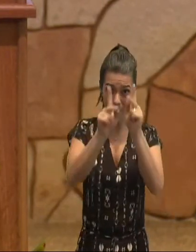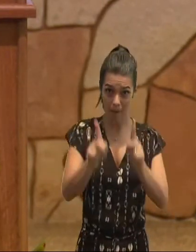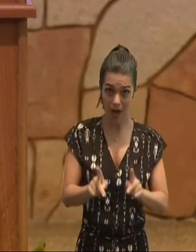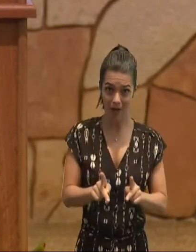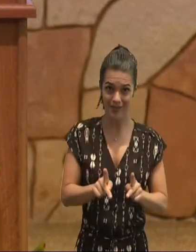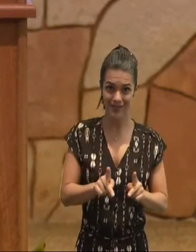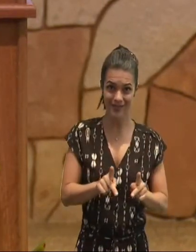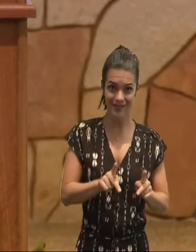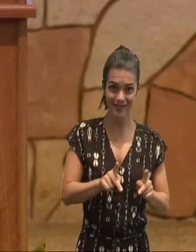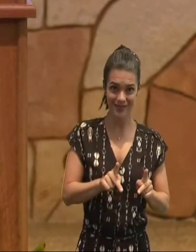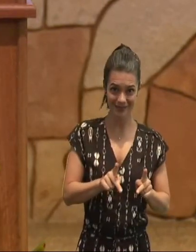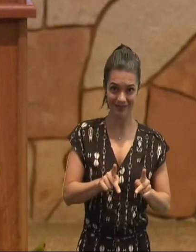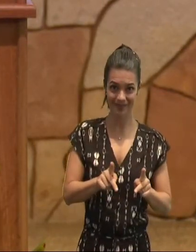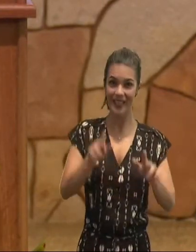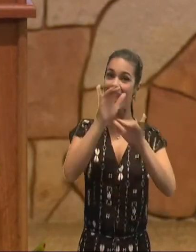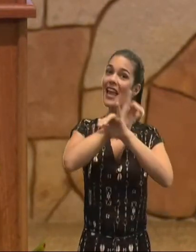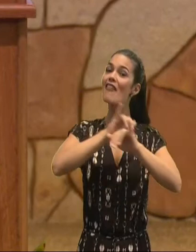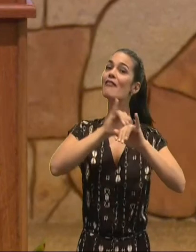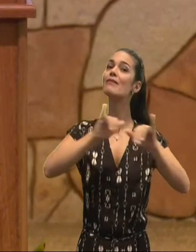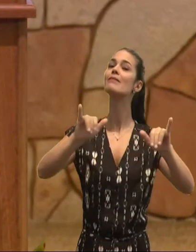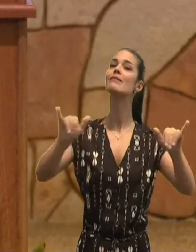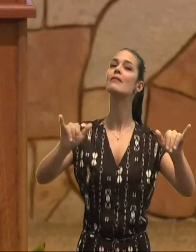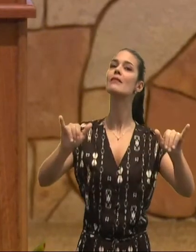disseminando, a mensagem, de Jesus,